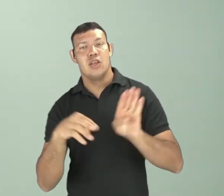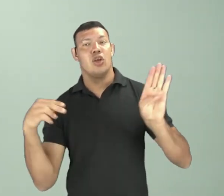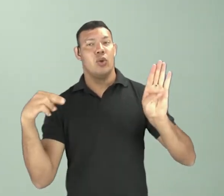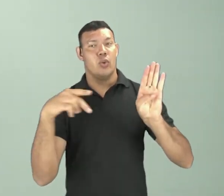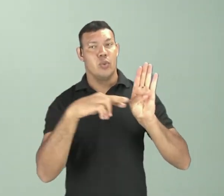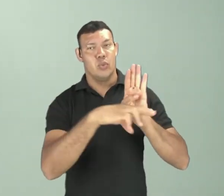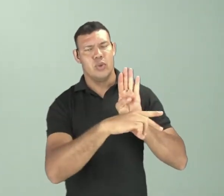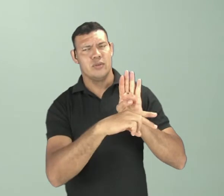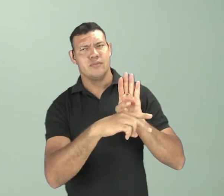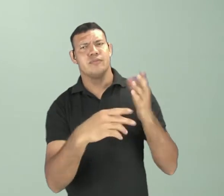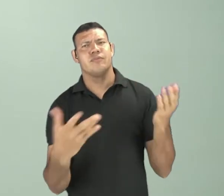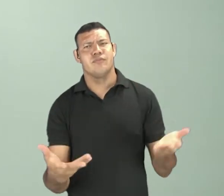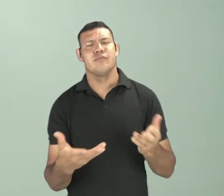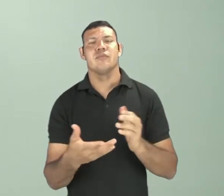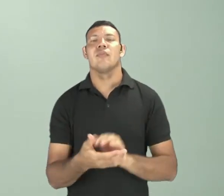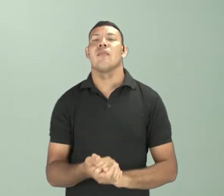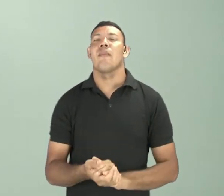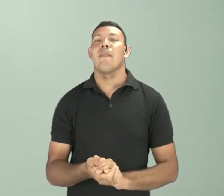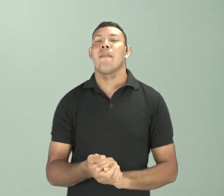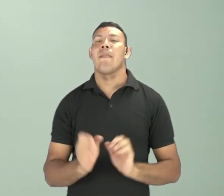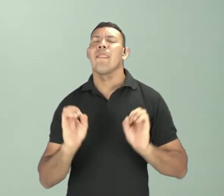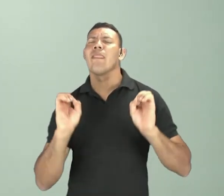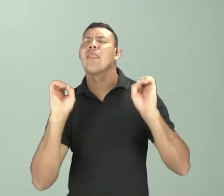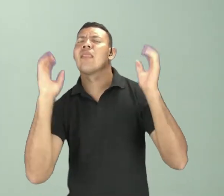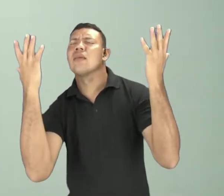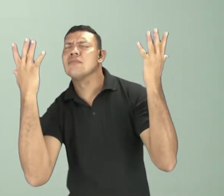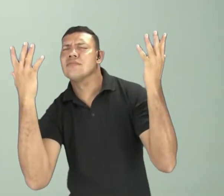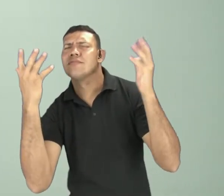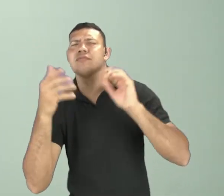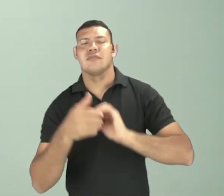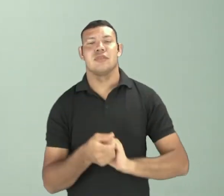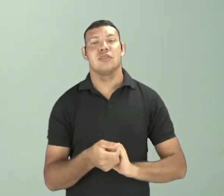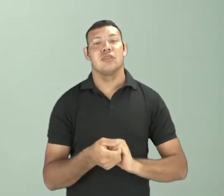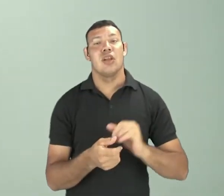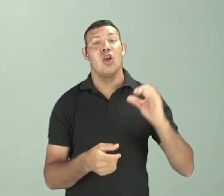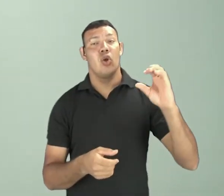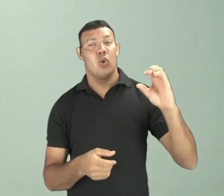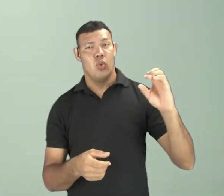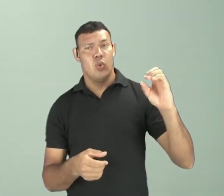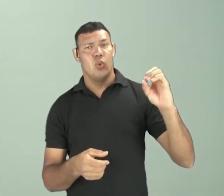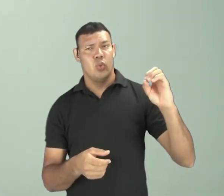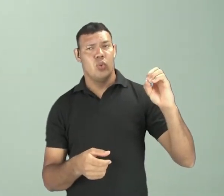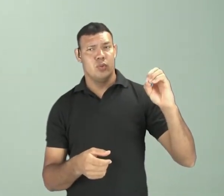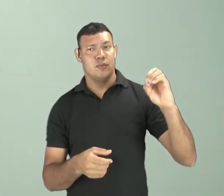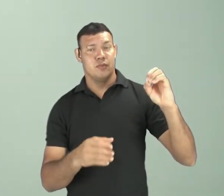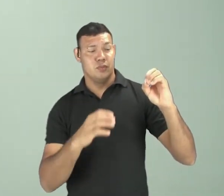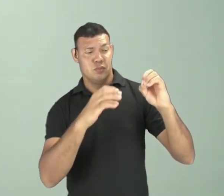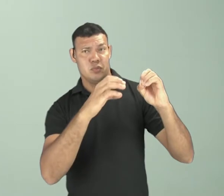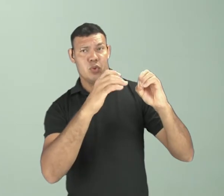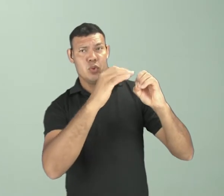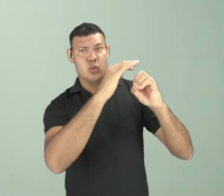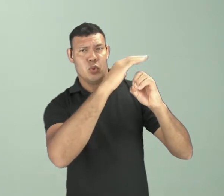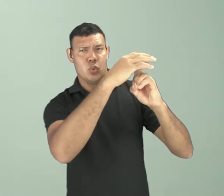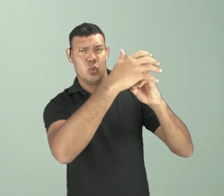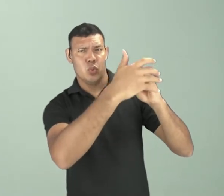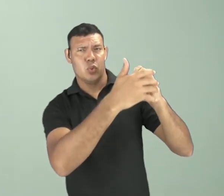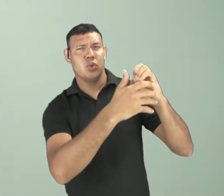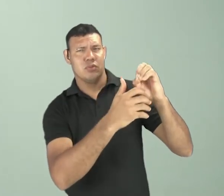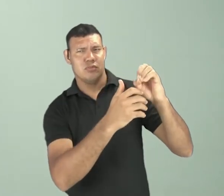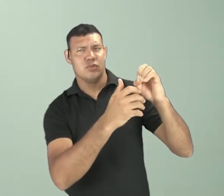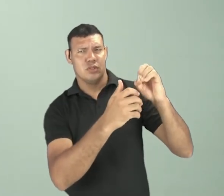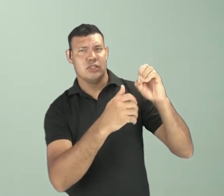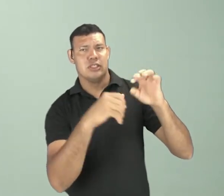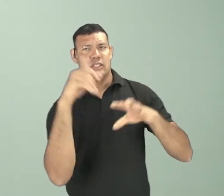O que acontece, então? O gás carbônico atmosférico, ele é utilizado por seres